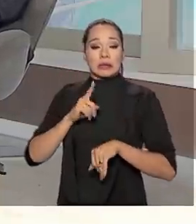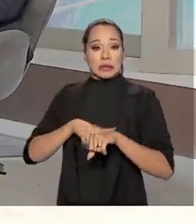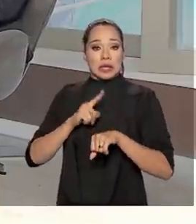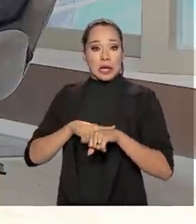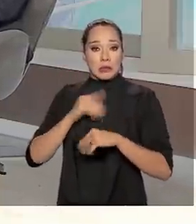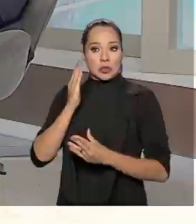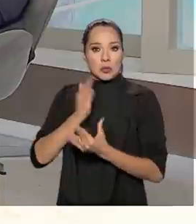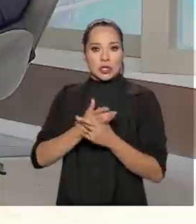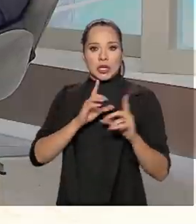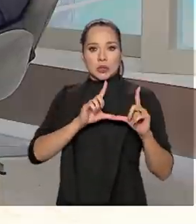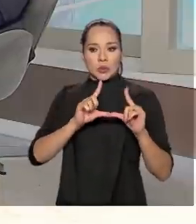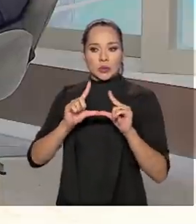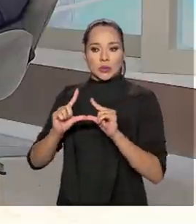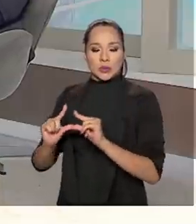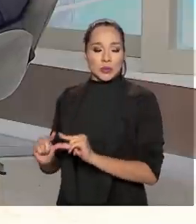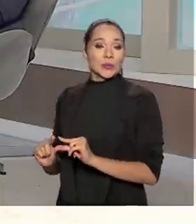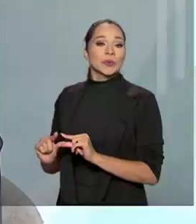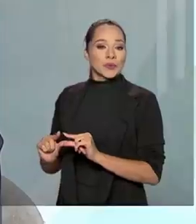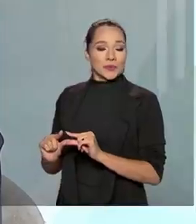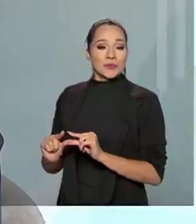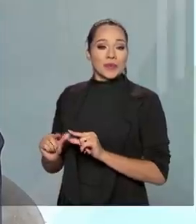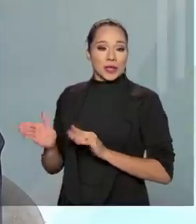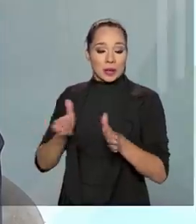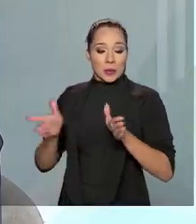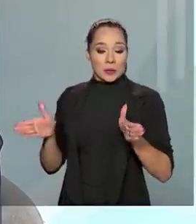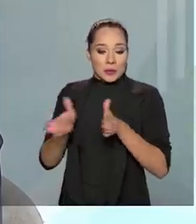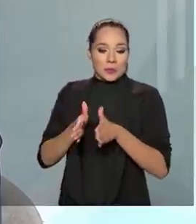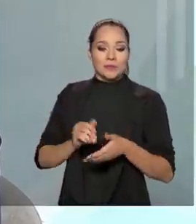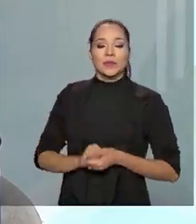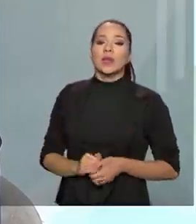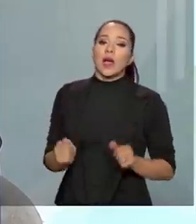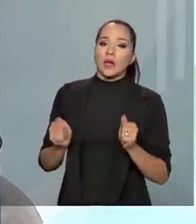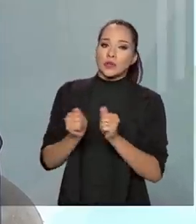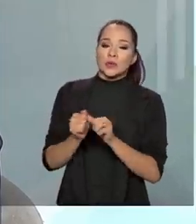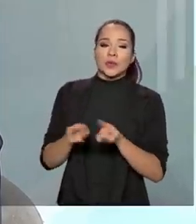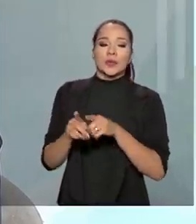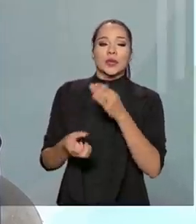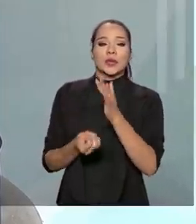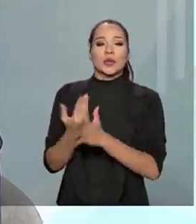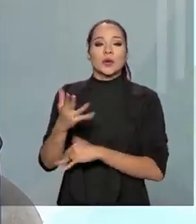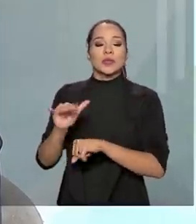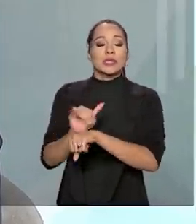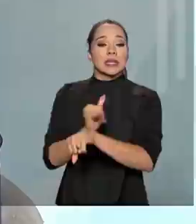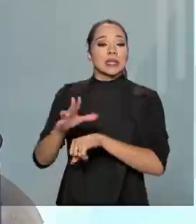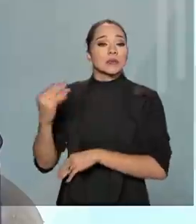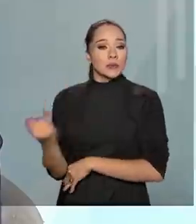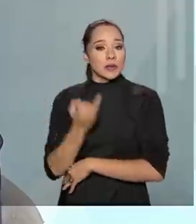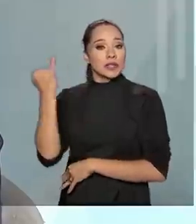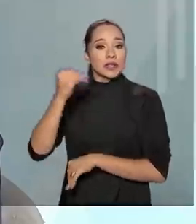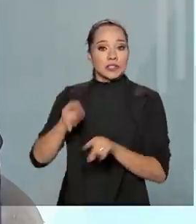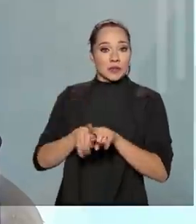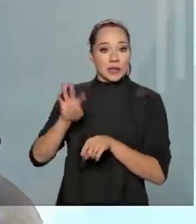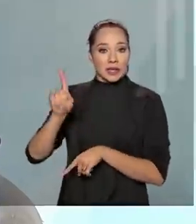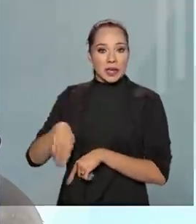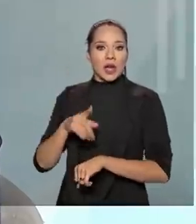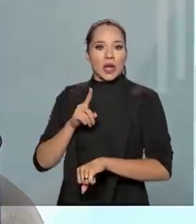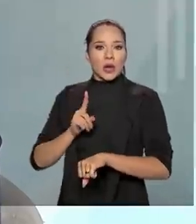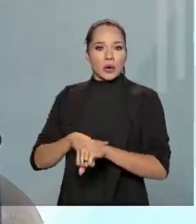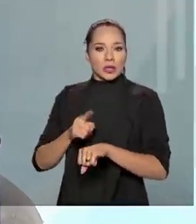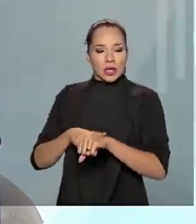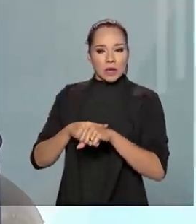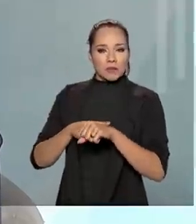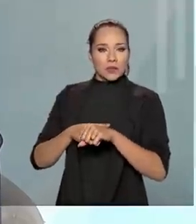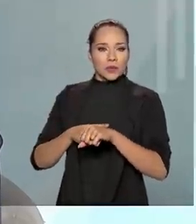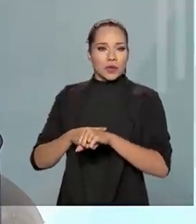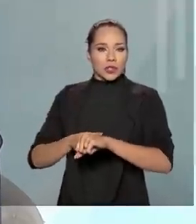o tempo de duração desses processos. Aliado a isso, nós criamos uma ferramenta importante, que é o termo de ajustamento de